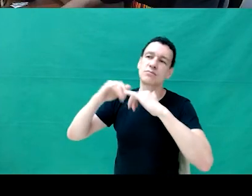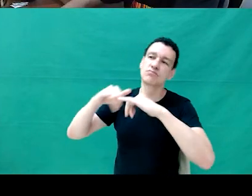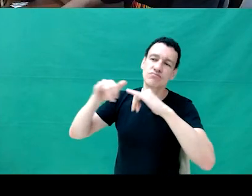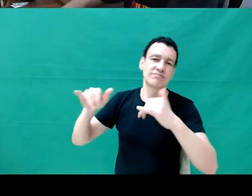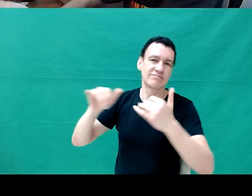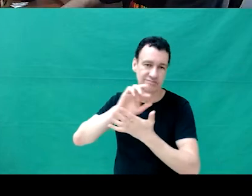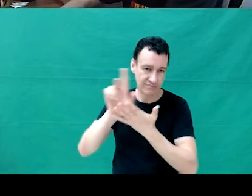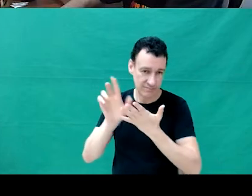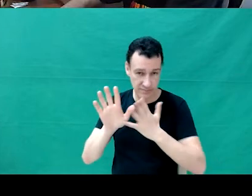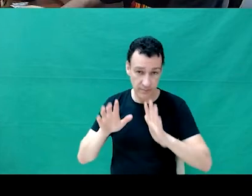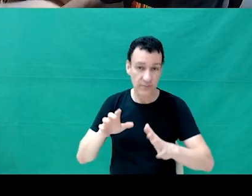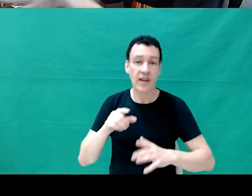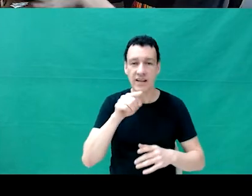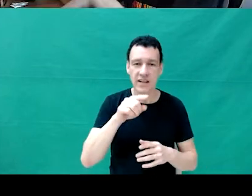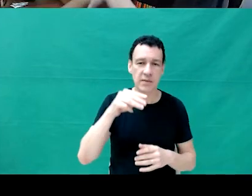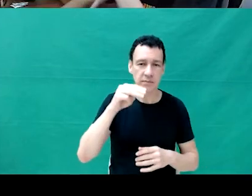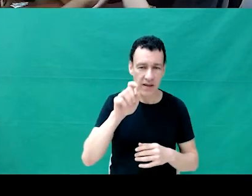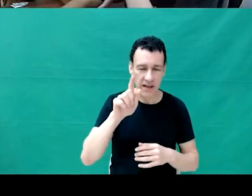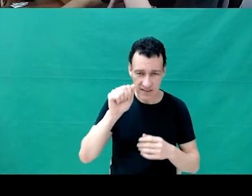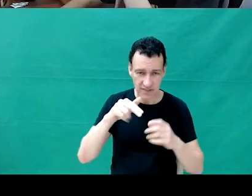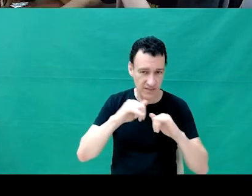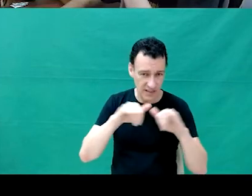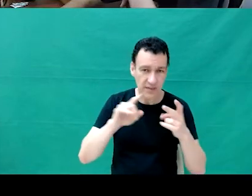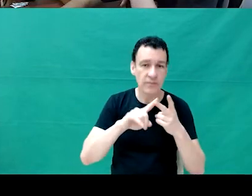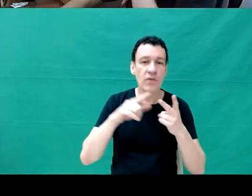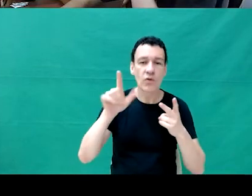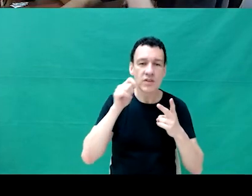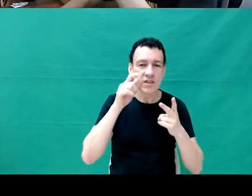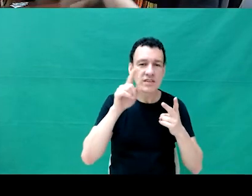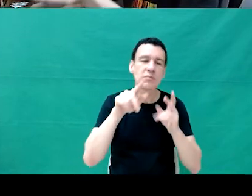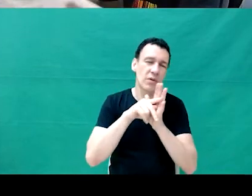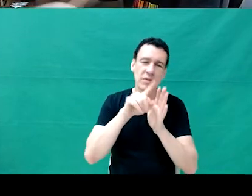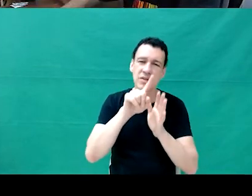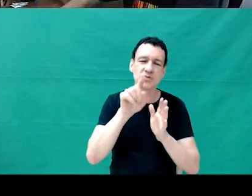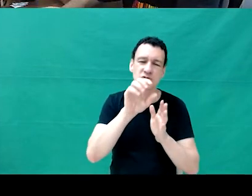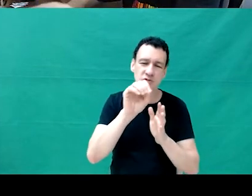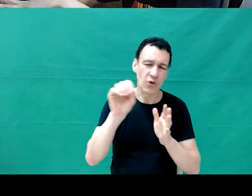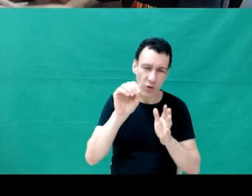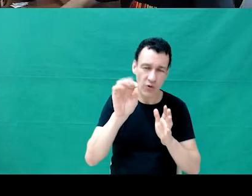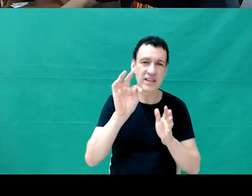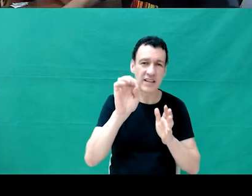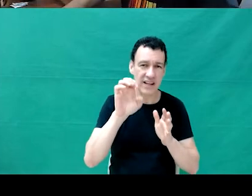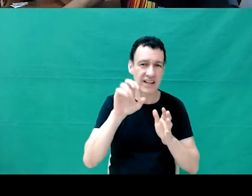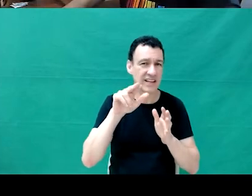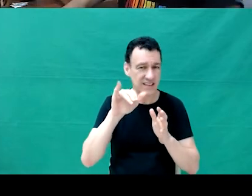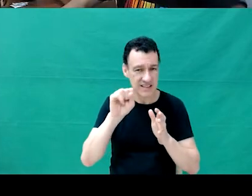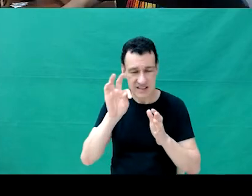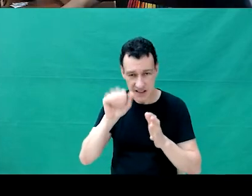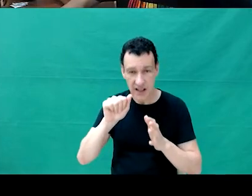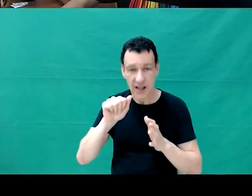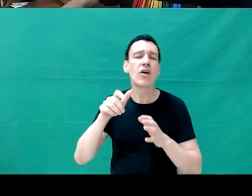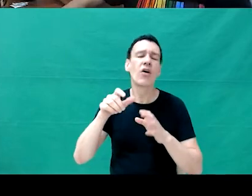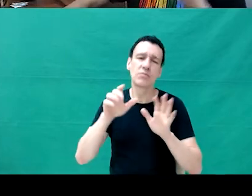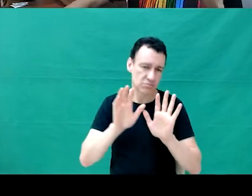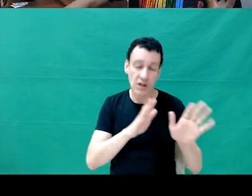a zootecnista, e todos nós somos de grandes empresas. Então, foi um pouco isso que eu falei. Aqui a gente tem